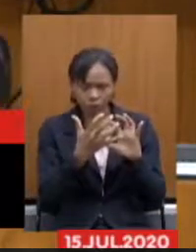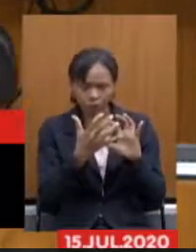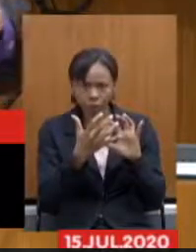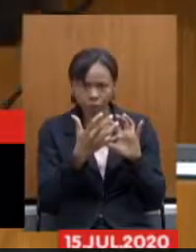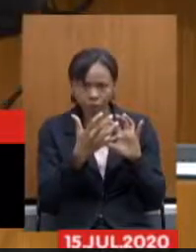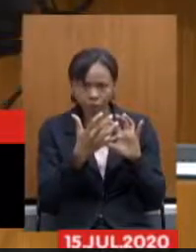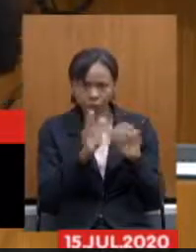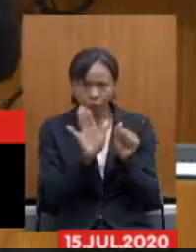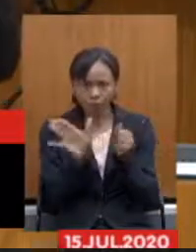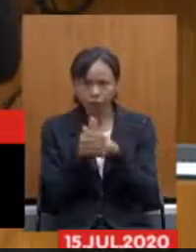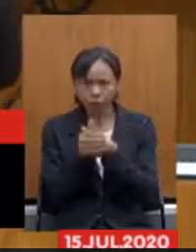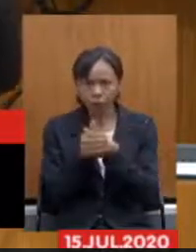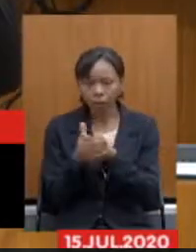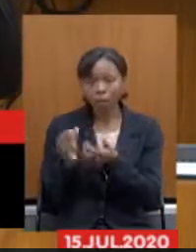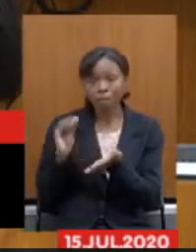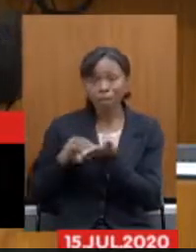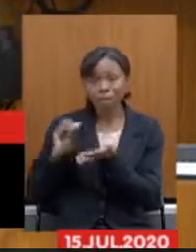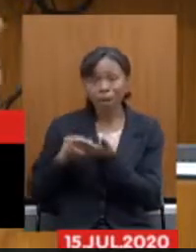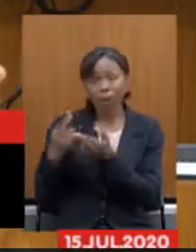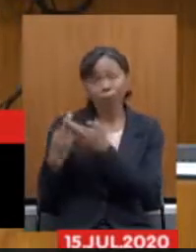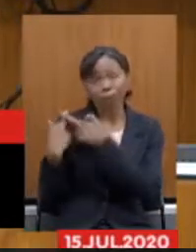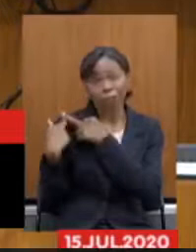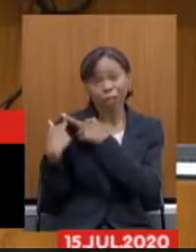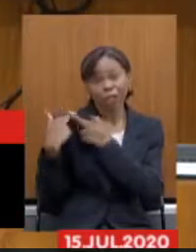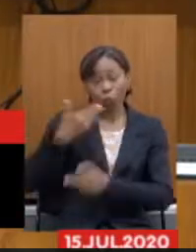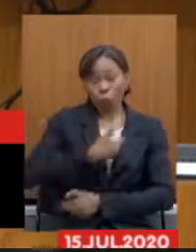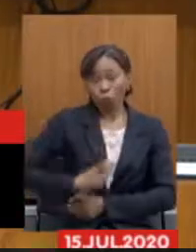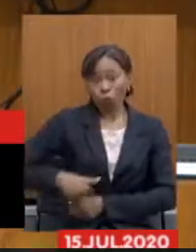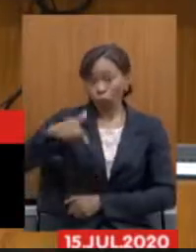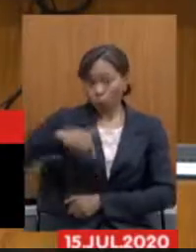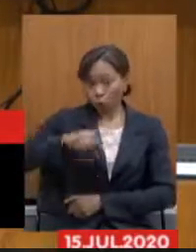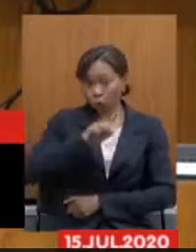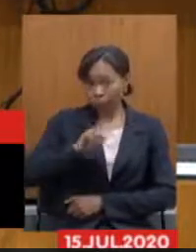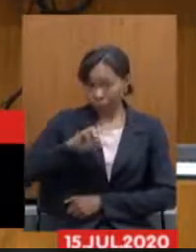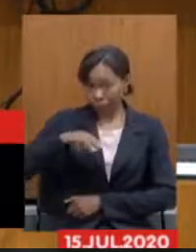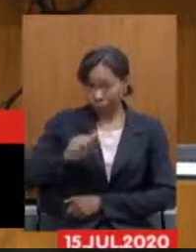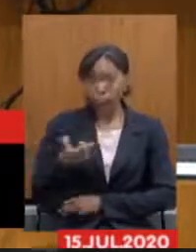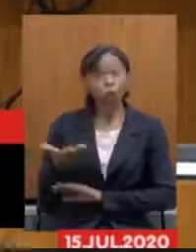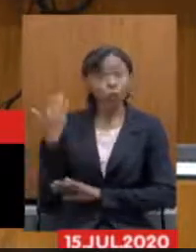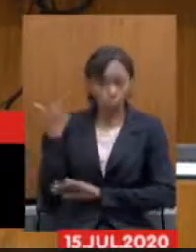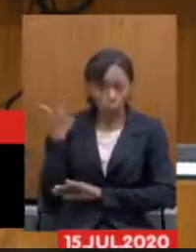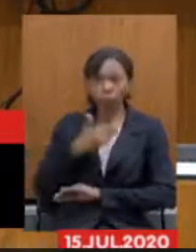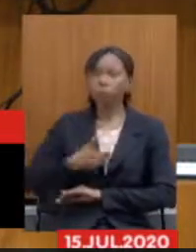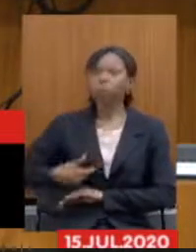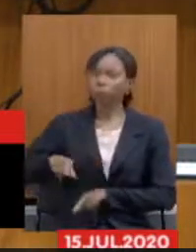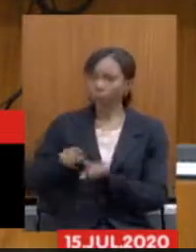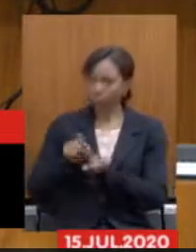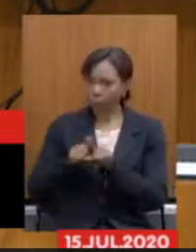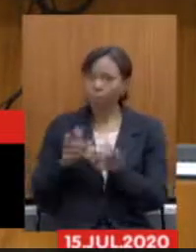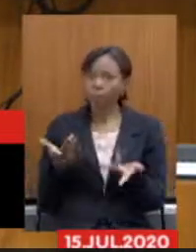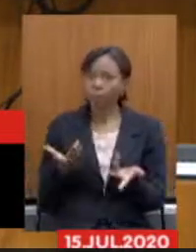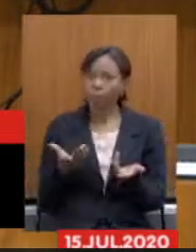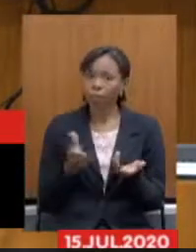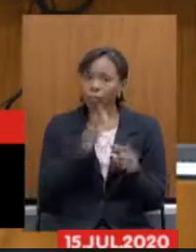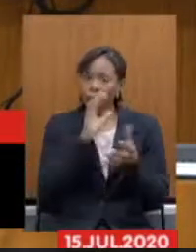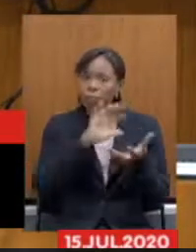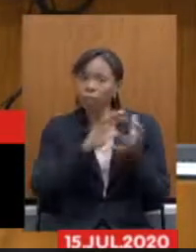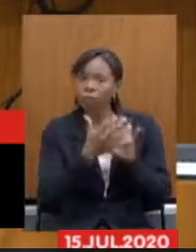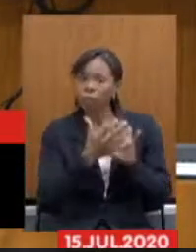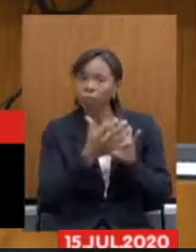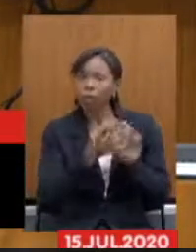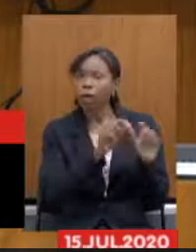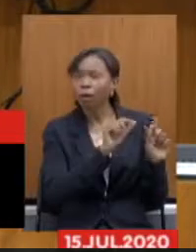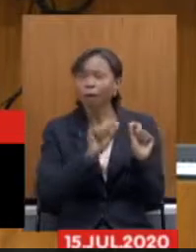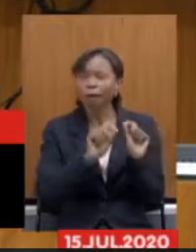deste e de governos passados. Essa reforma, a opção que está sendo posta é para taxar o trabalhador